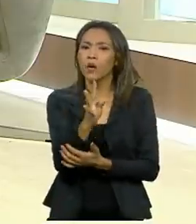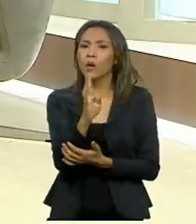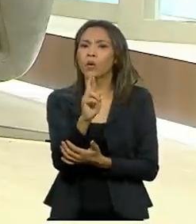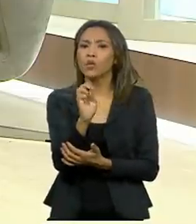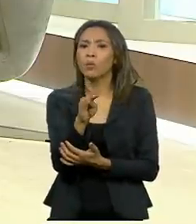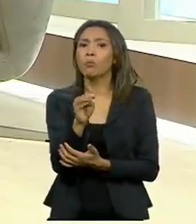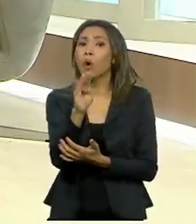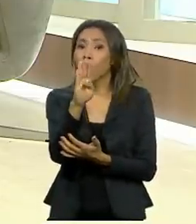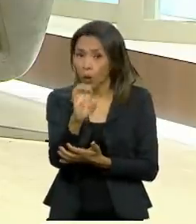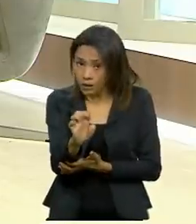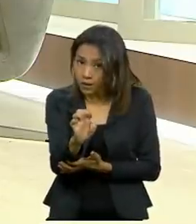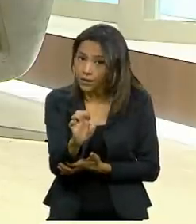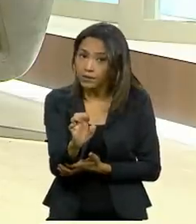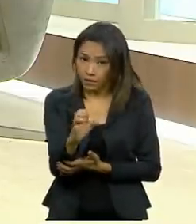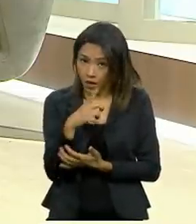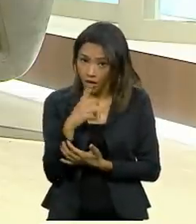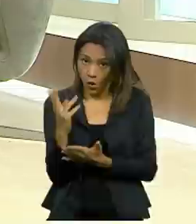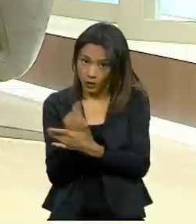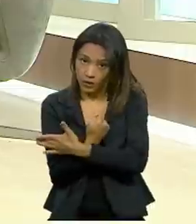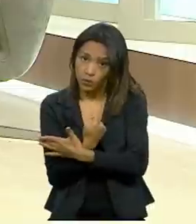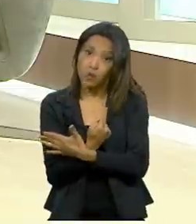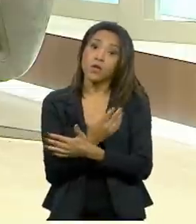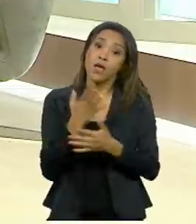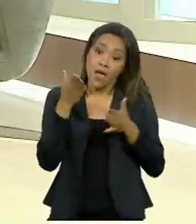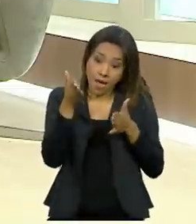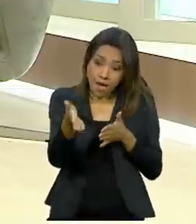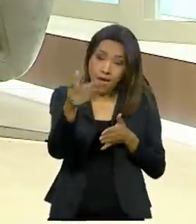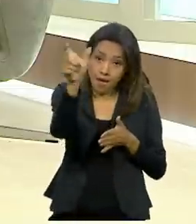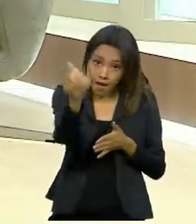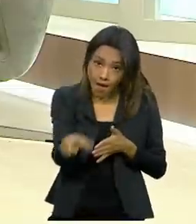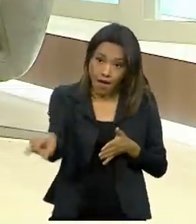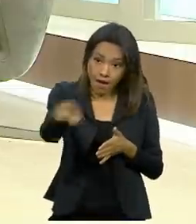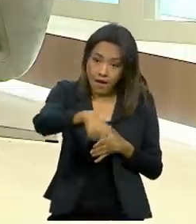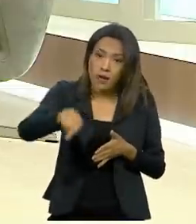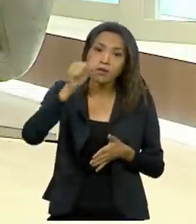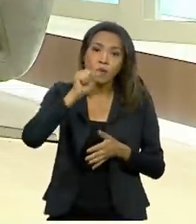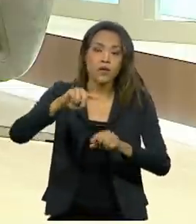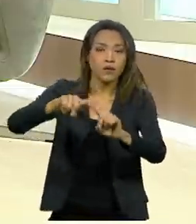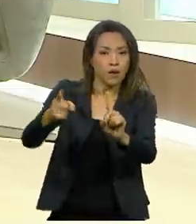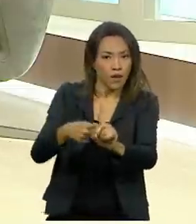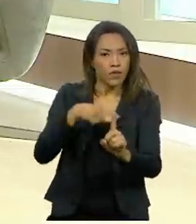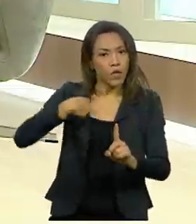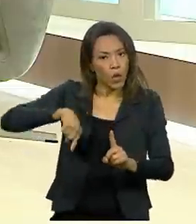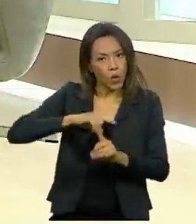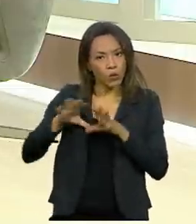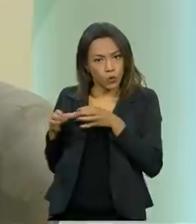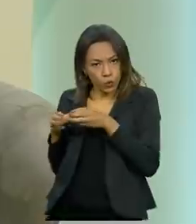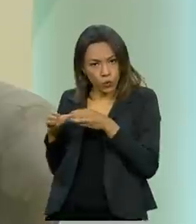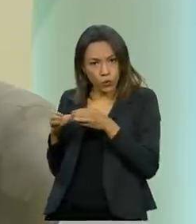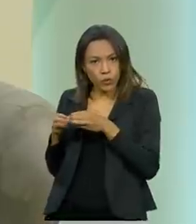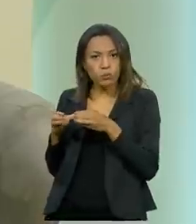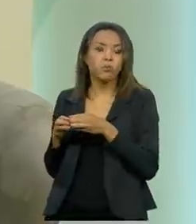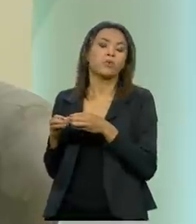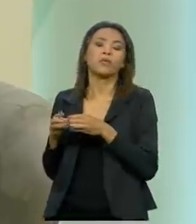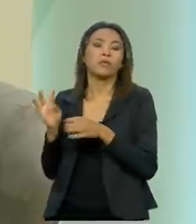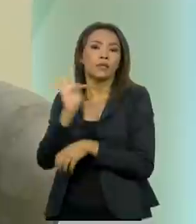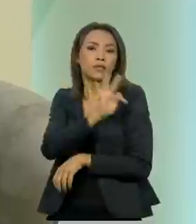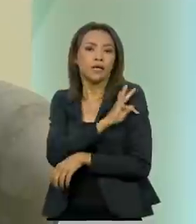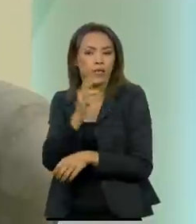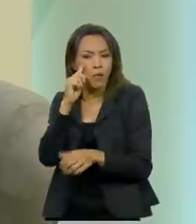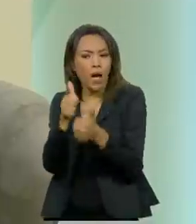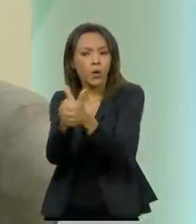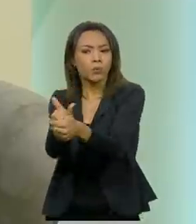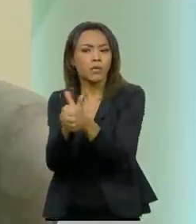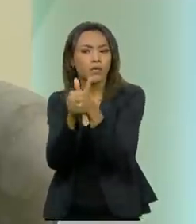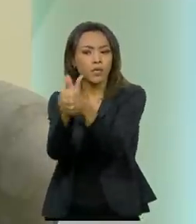possa relatar? Não, esse evento, nós estamos acompanhando essas gestantes. O PNI tem um sistema de vigilância em saúde, quer